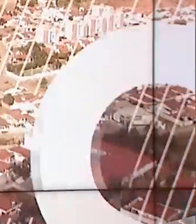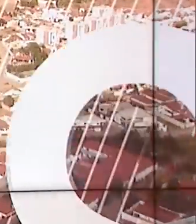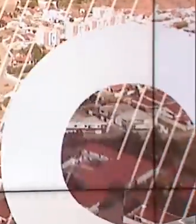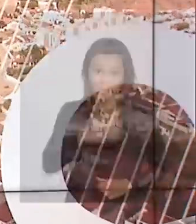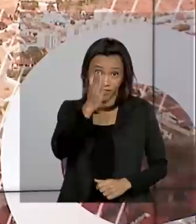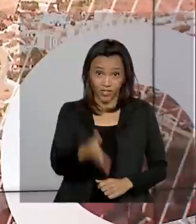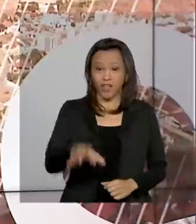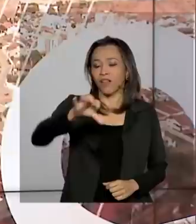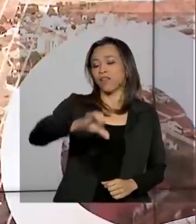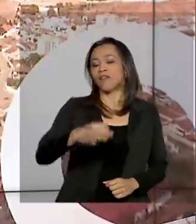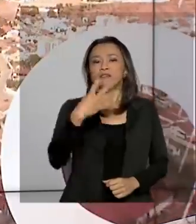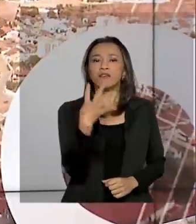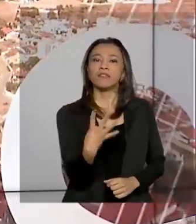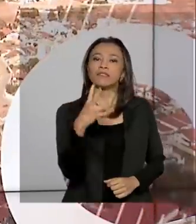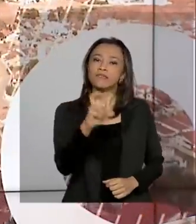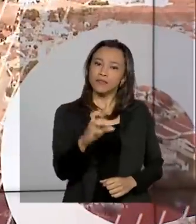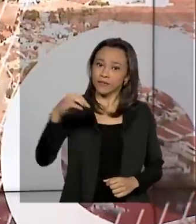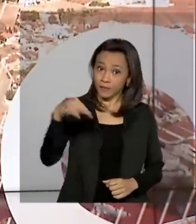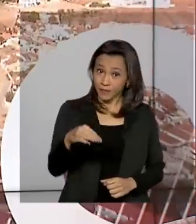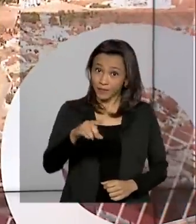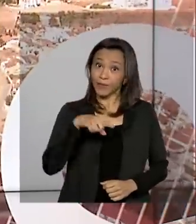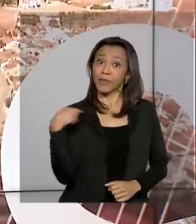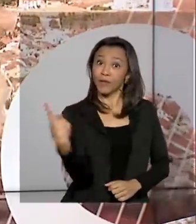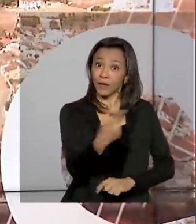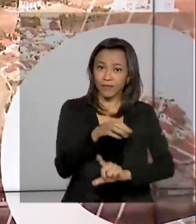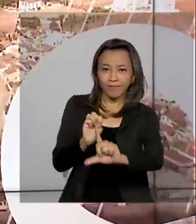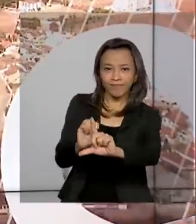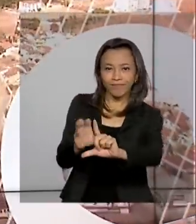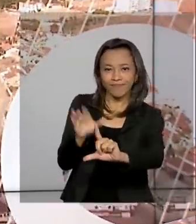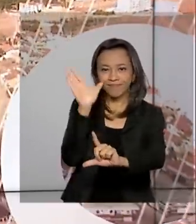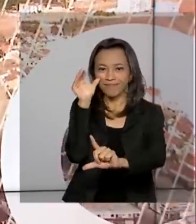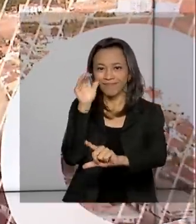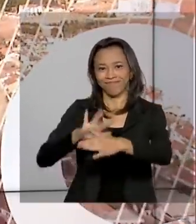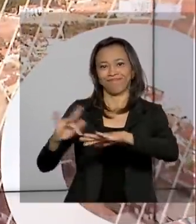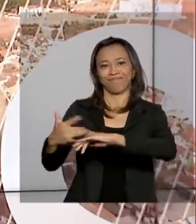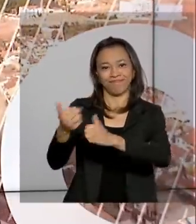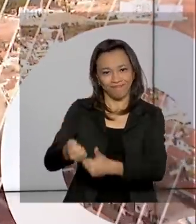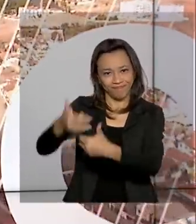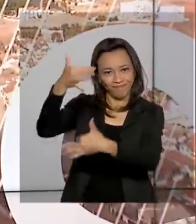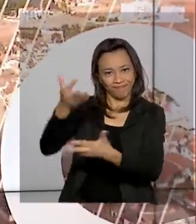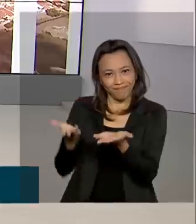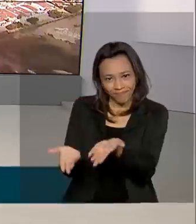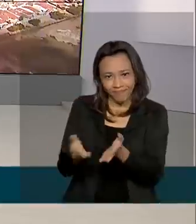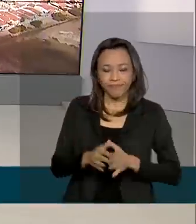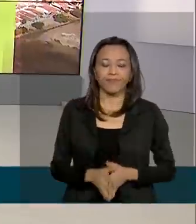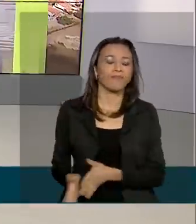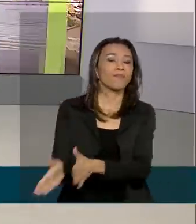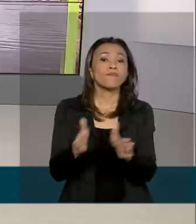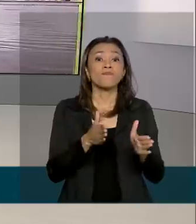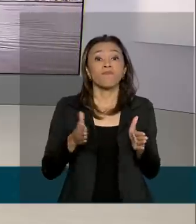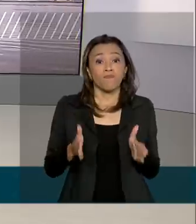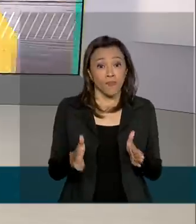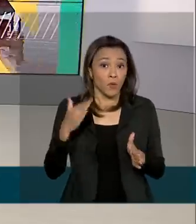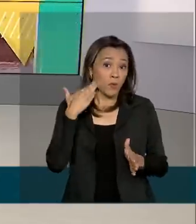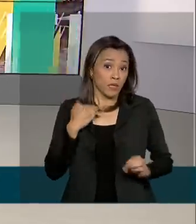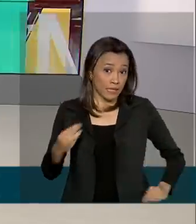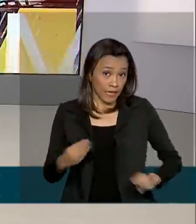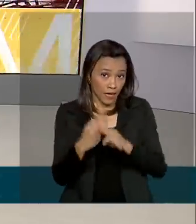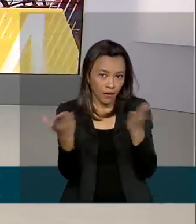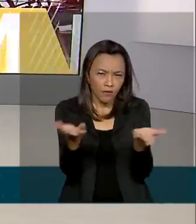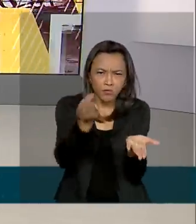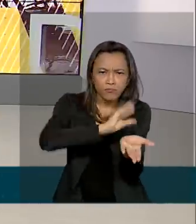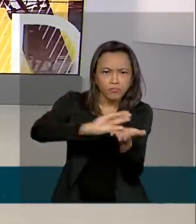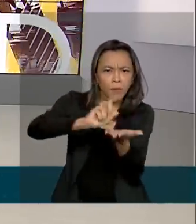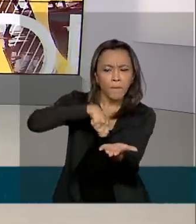São 9 horas e 45 minutos. Nós estamos ao vivo também pelas redes sociais. A Caixa libera hoje o